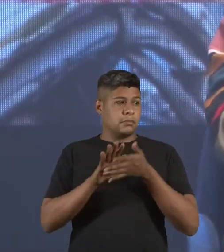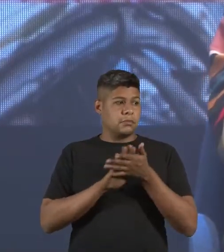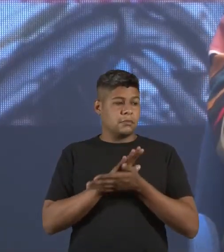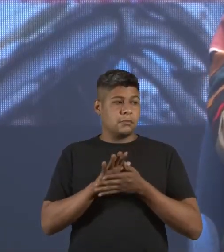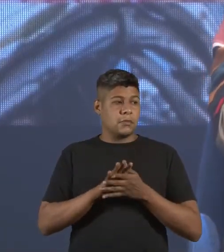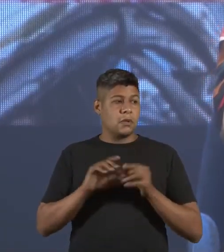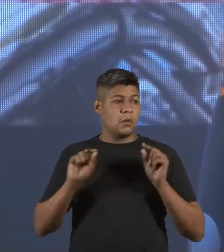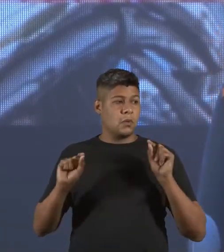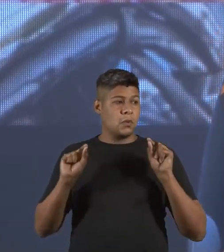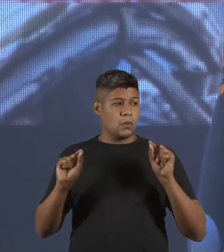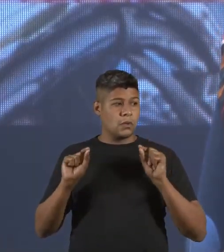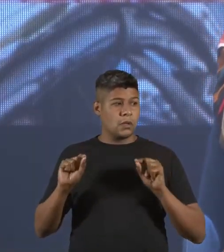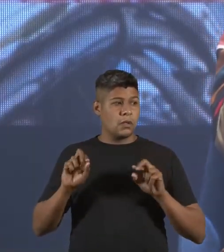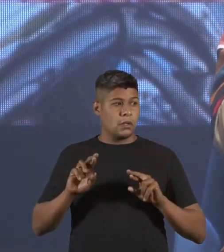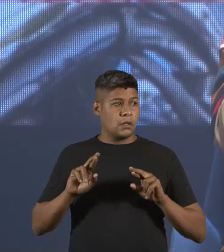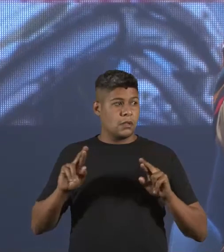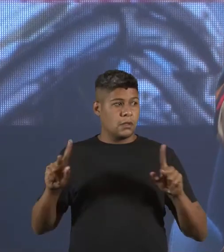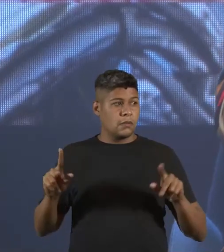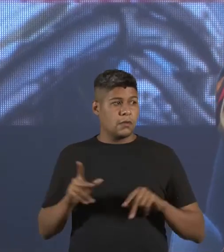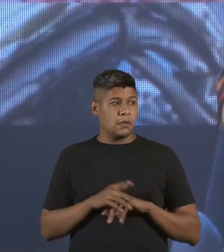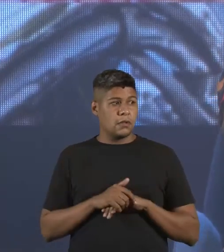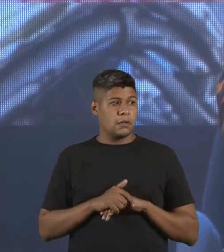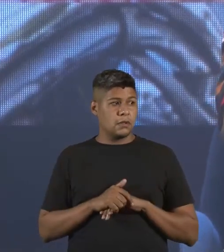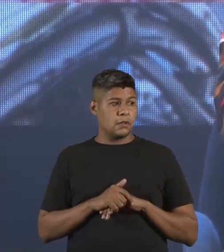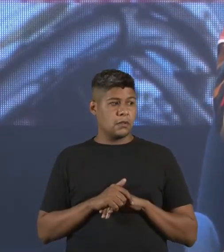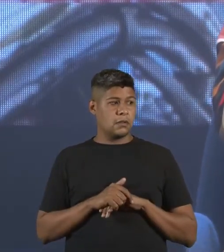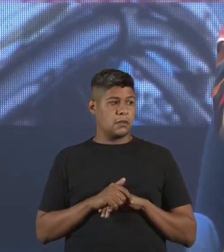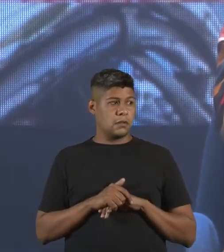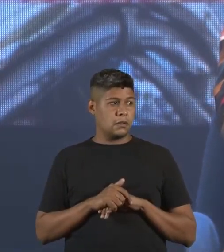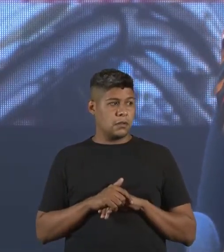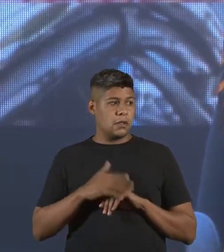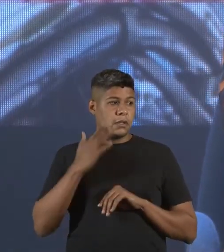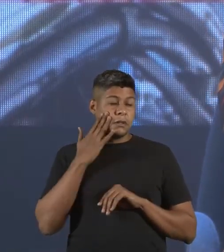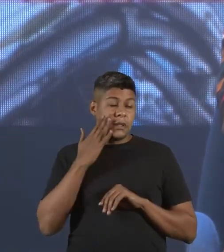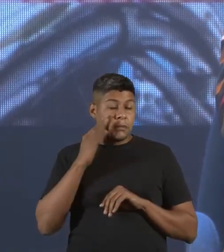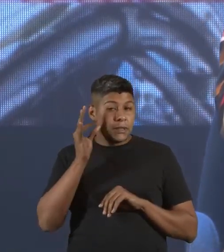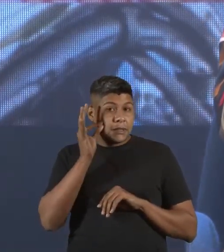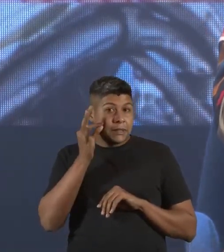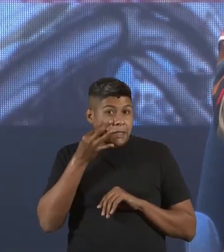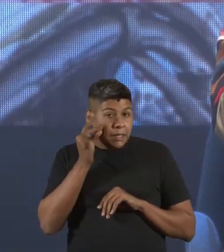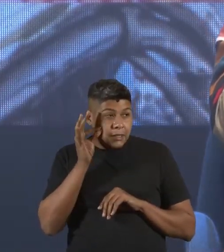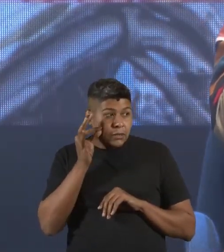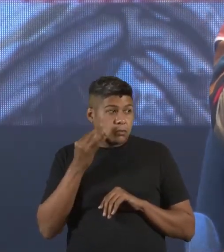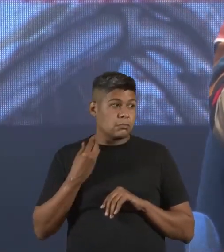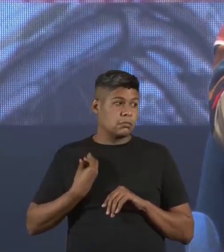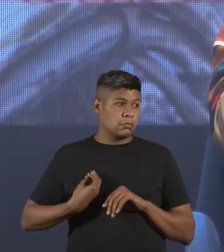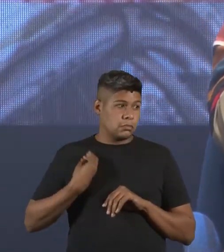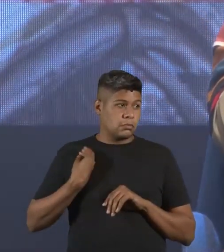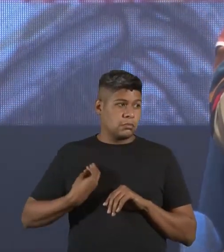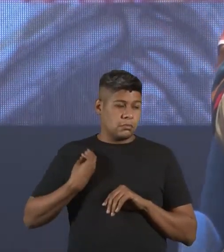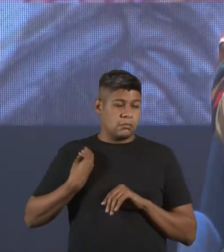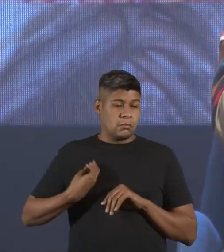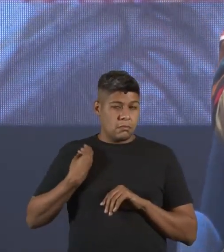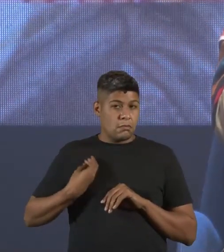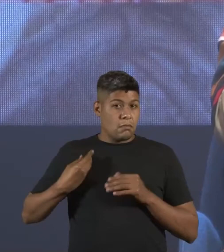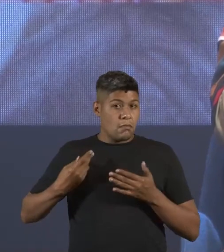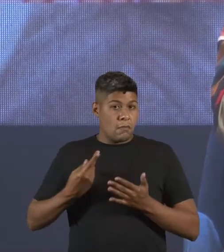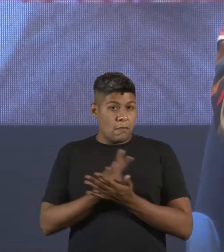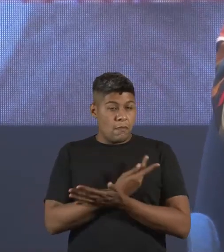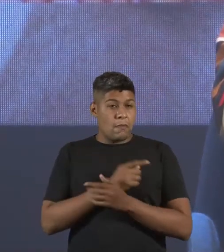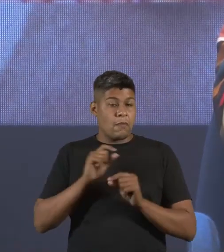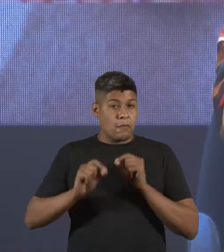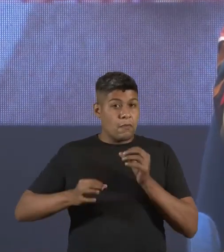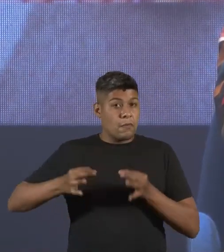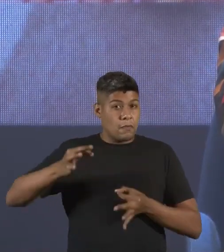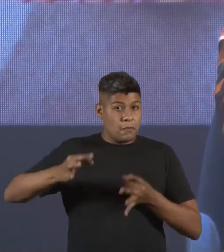ser diferente. E, desde cedo, então, por conta disso, por conta de todo esse acúmulo, a